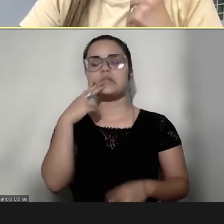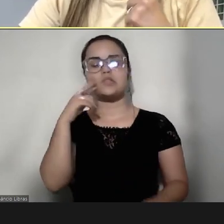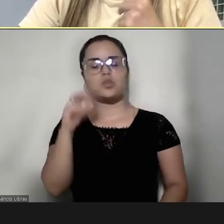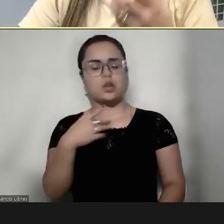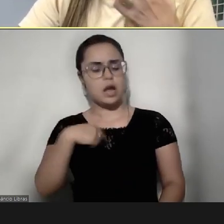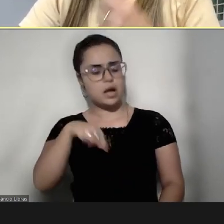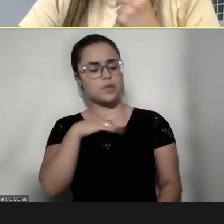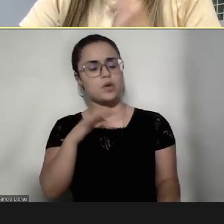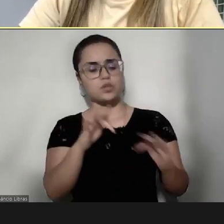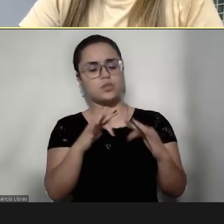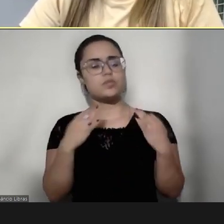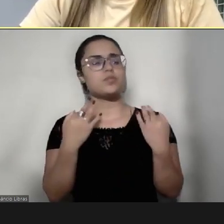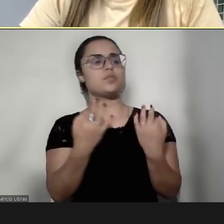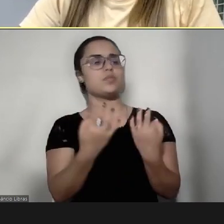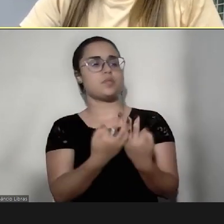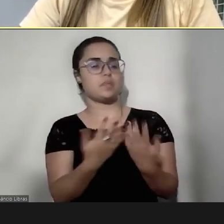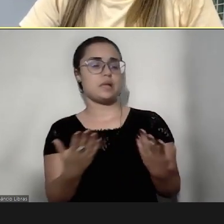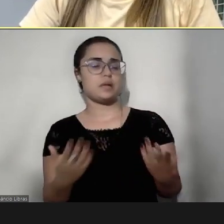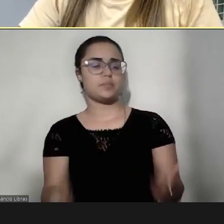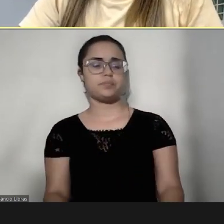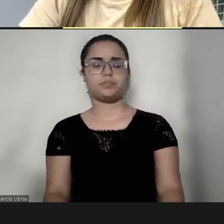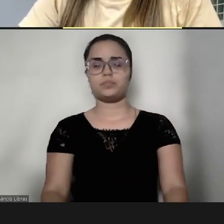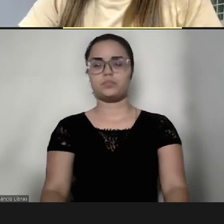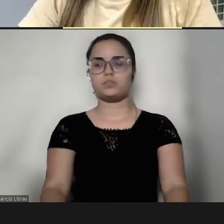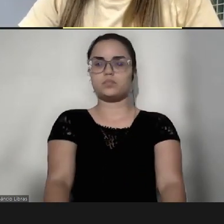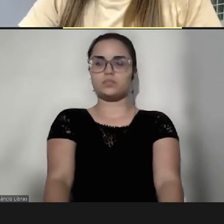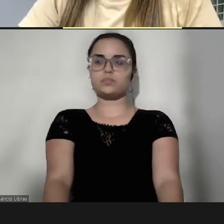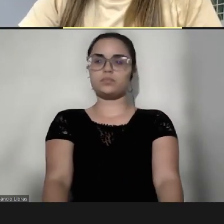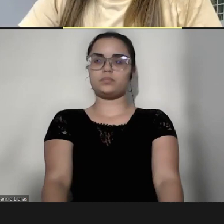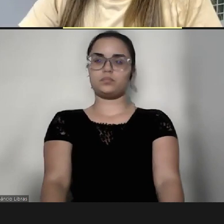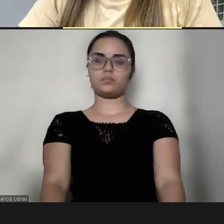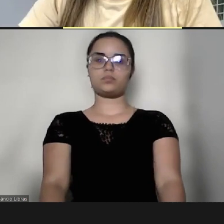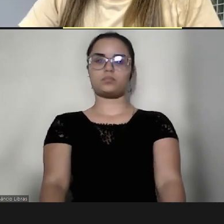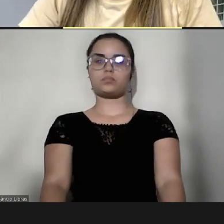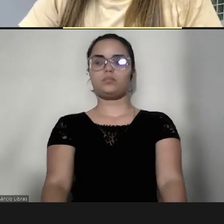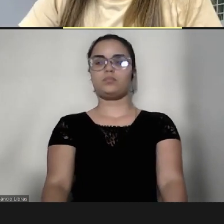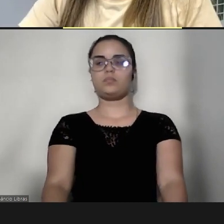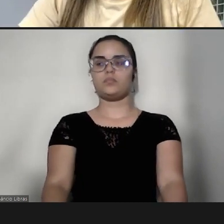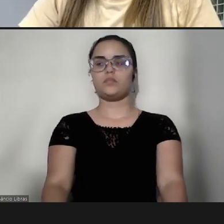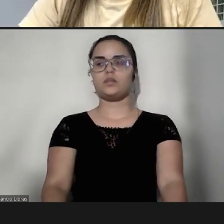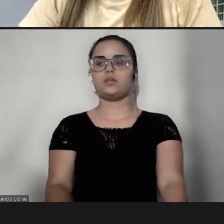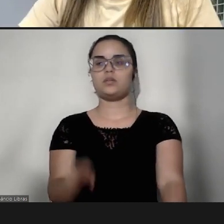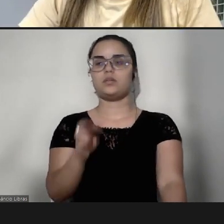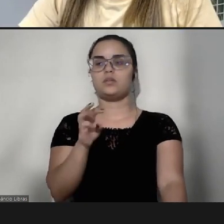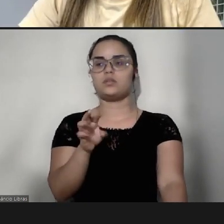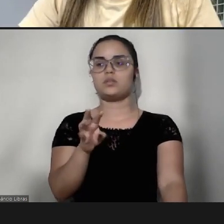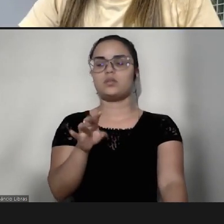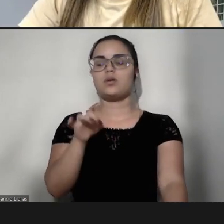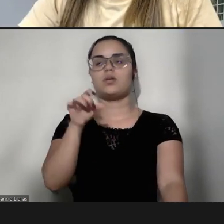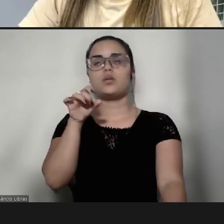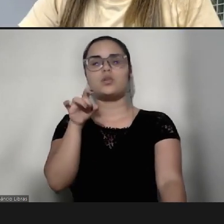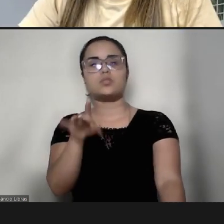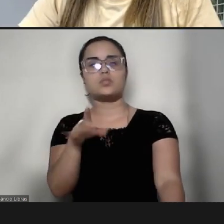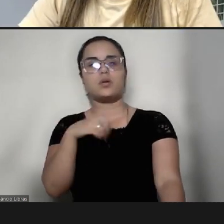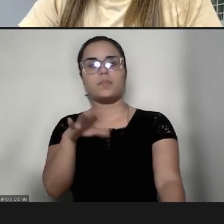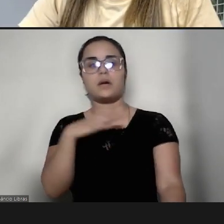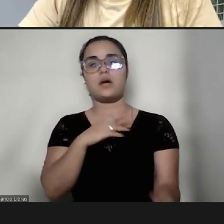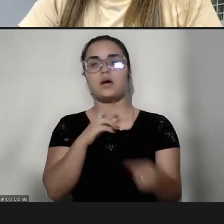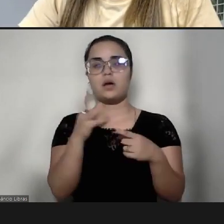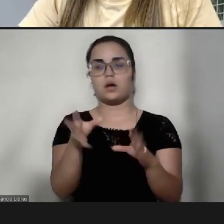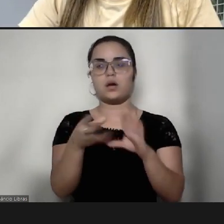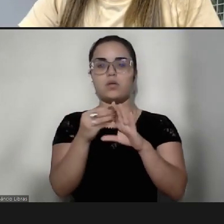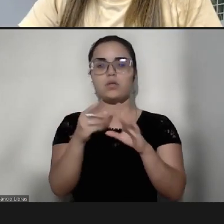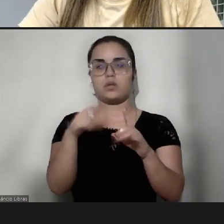gente, né, olhar dos pais. É, e só para complementar, assim, o você está falando, quando